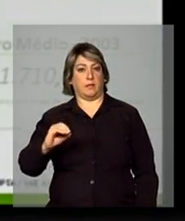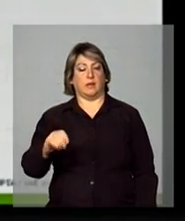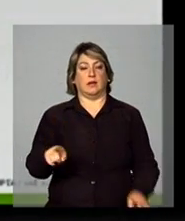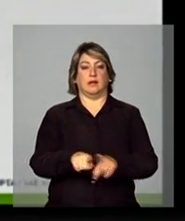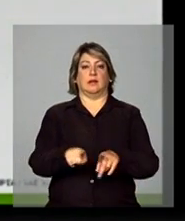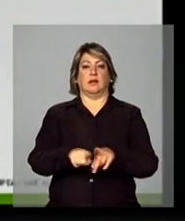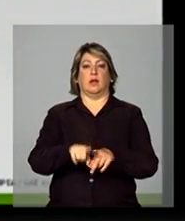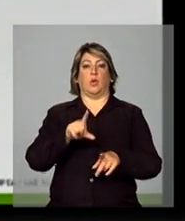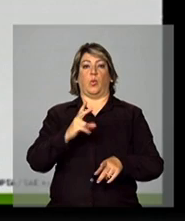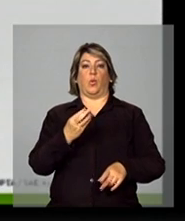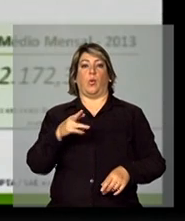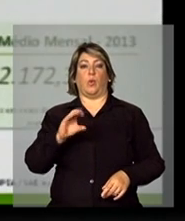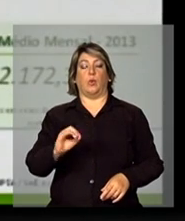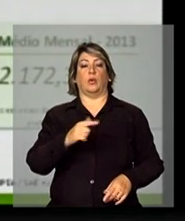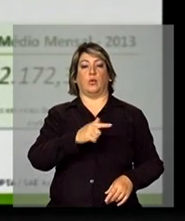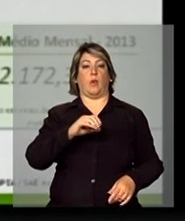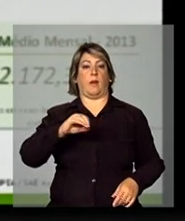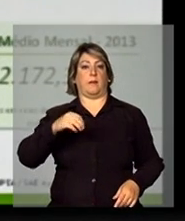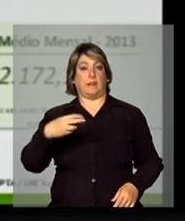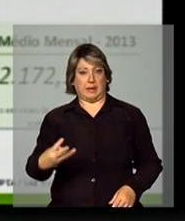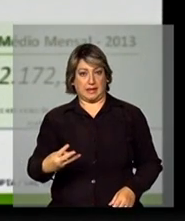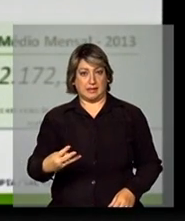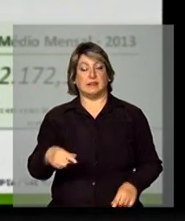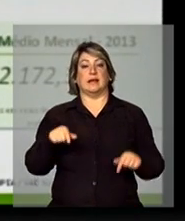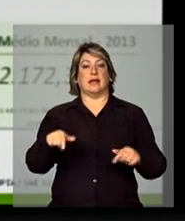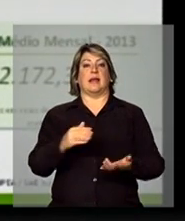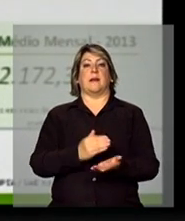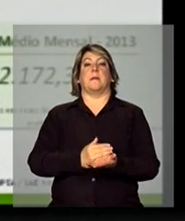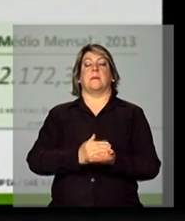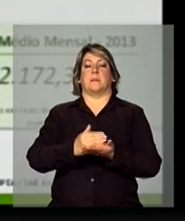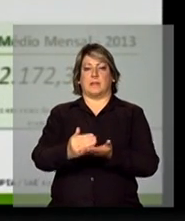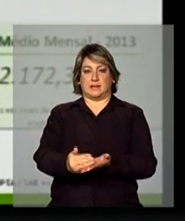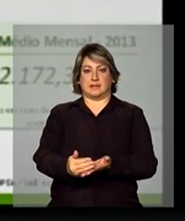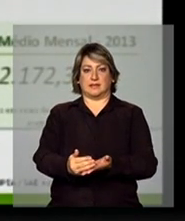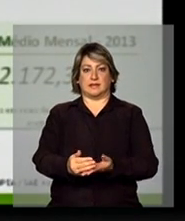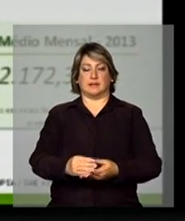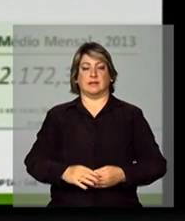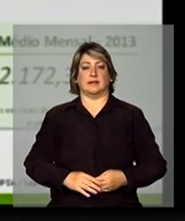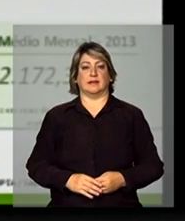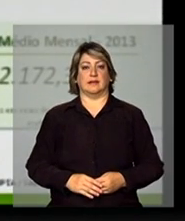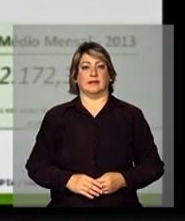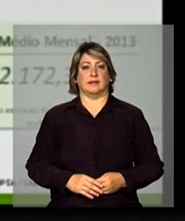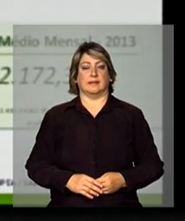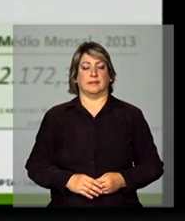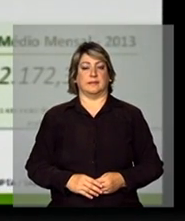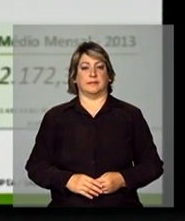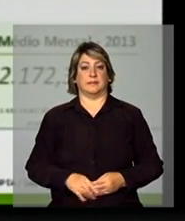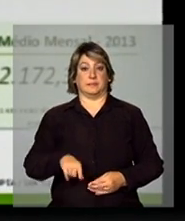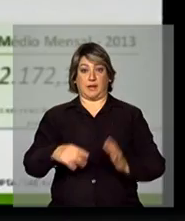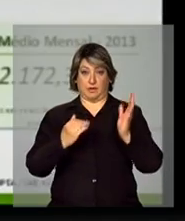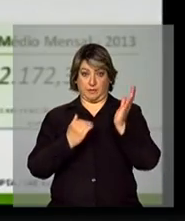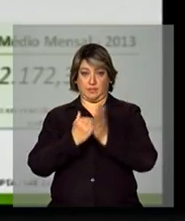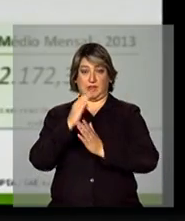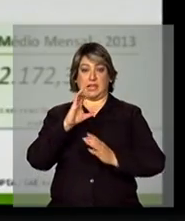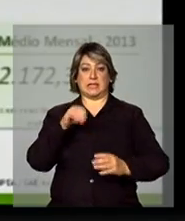o lucro de 2003, ele passa, quer dizer, ele tem esse aumento pelo censo de 78%,